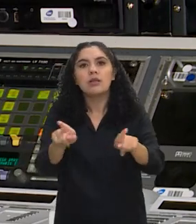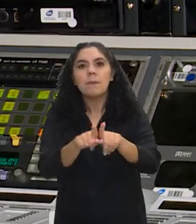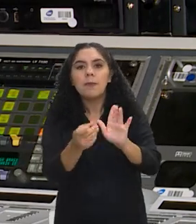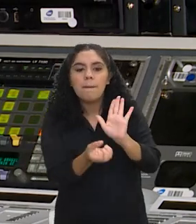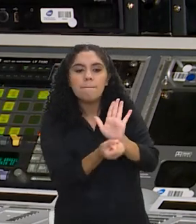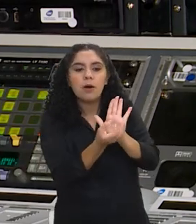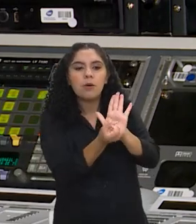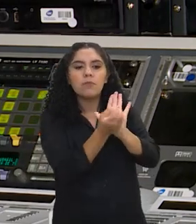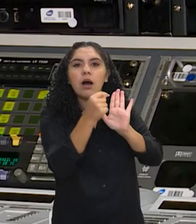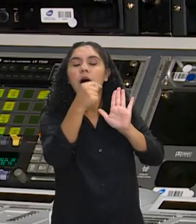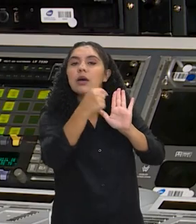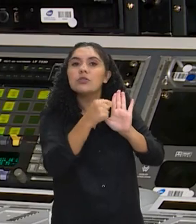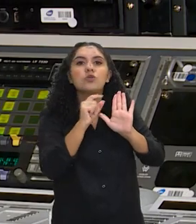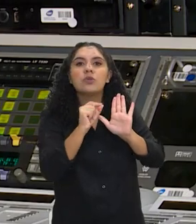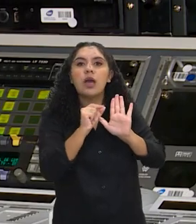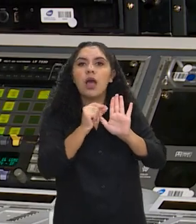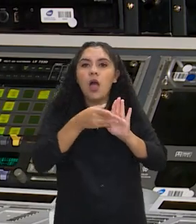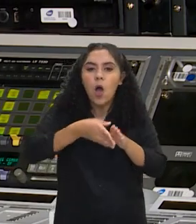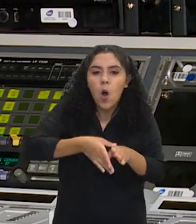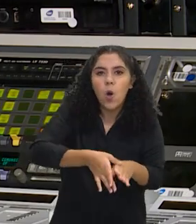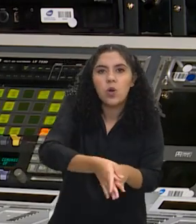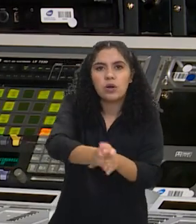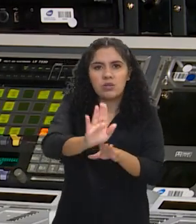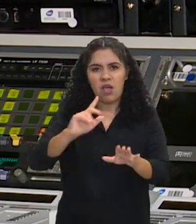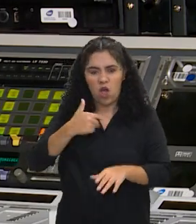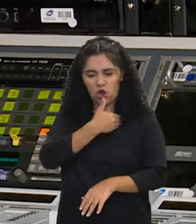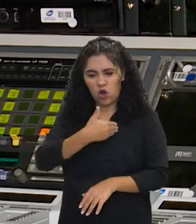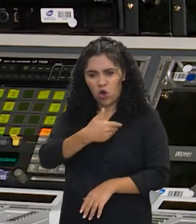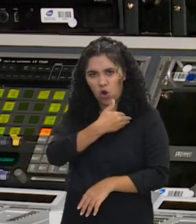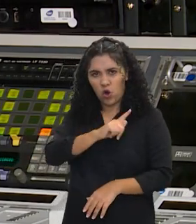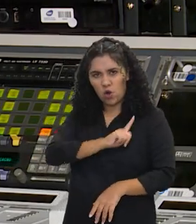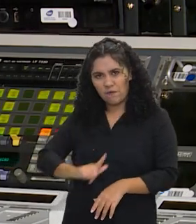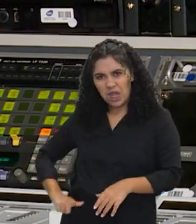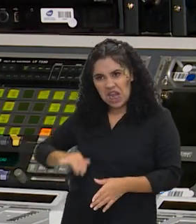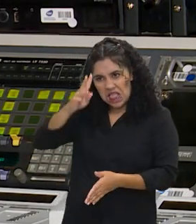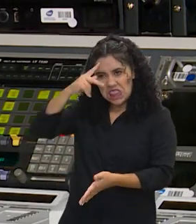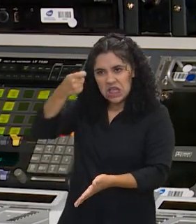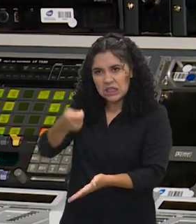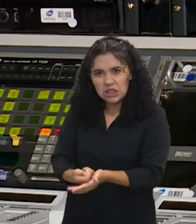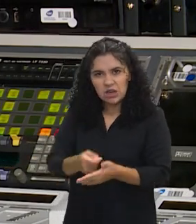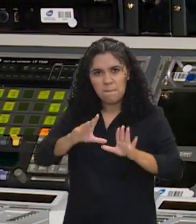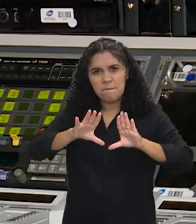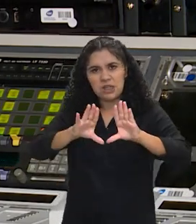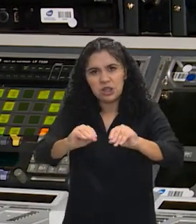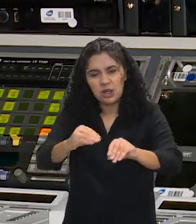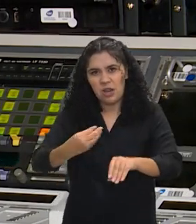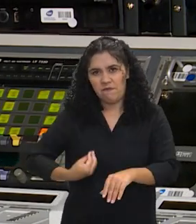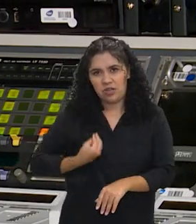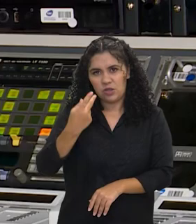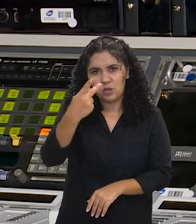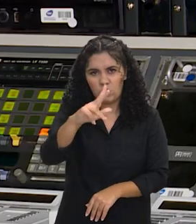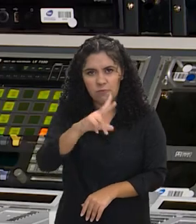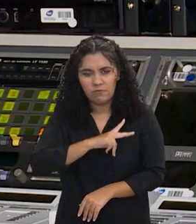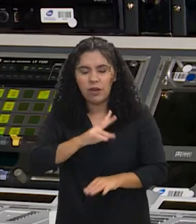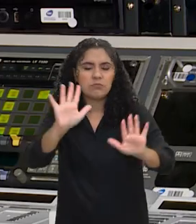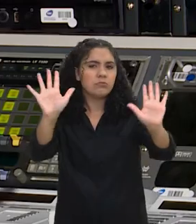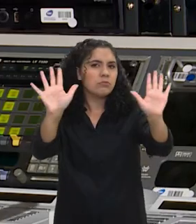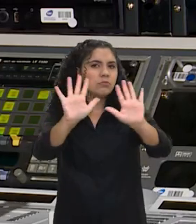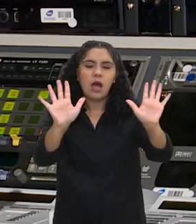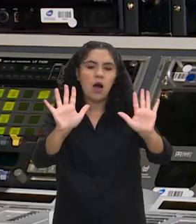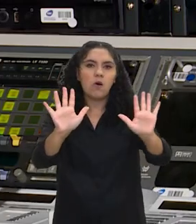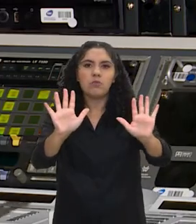um conteúdo que seja de orientação. Ou seja, o governo não quer decidir nada. Ninguém vai interferir na sua vida privada. Vai te dizer o seguinte.